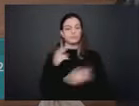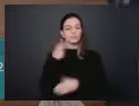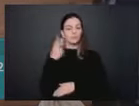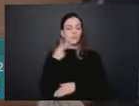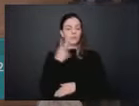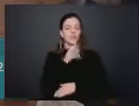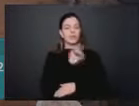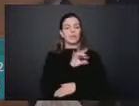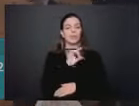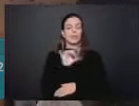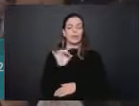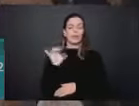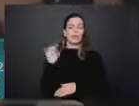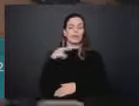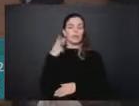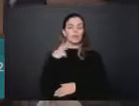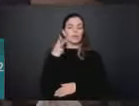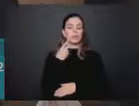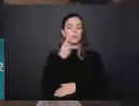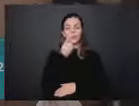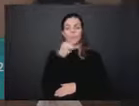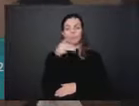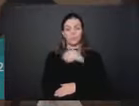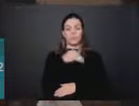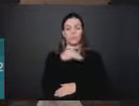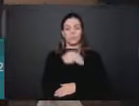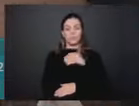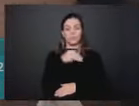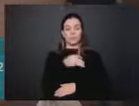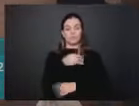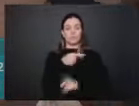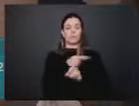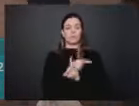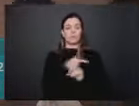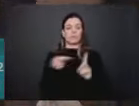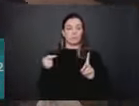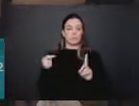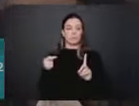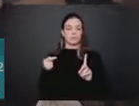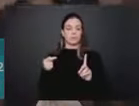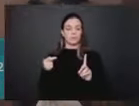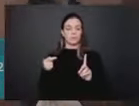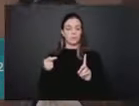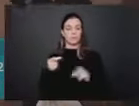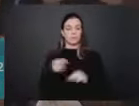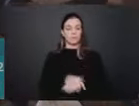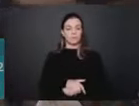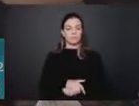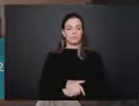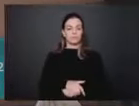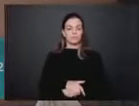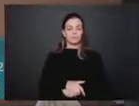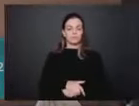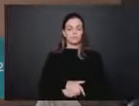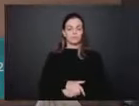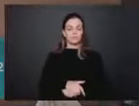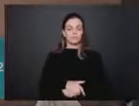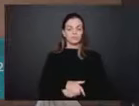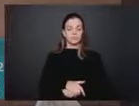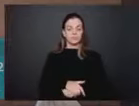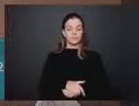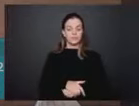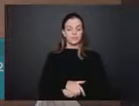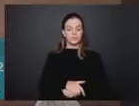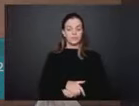perguntas em 1 minuto e 30 segundos por vereador. As inscrições